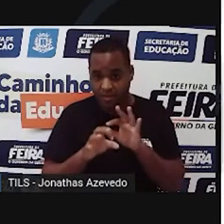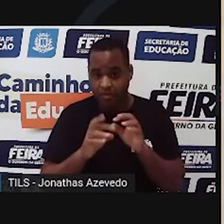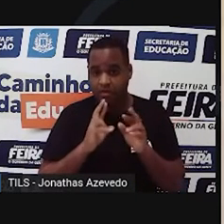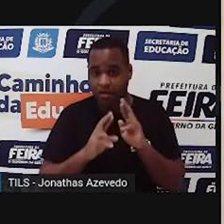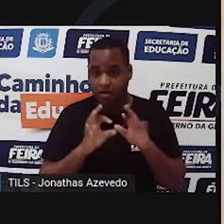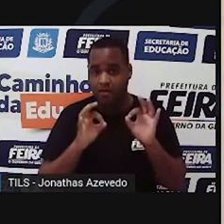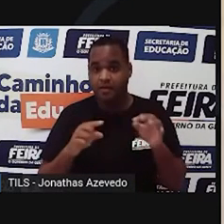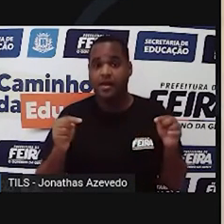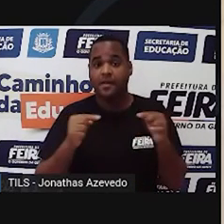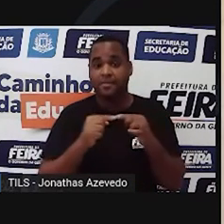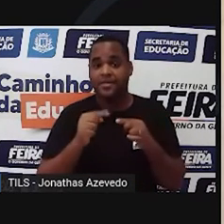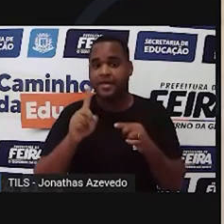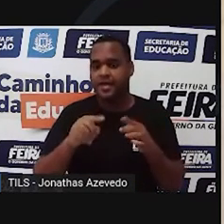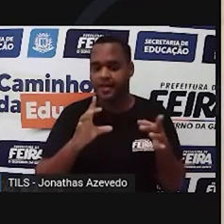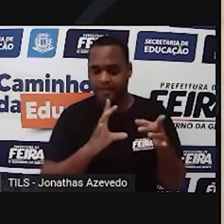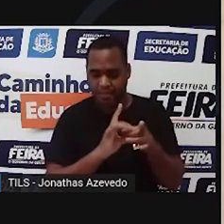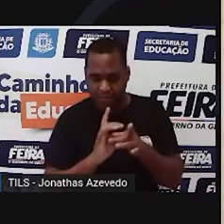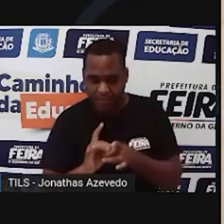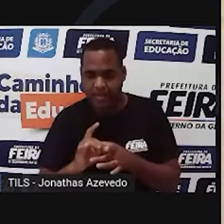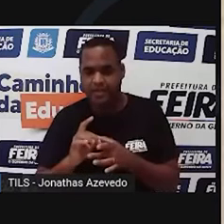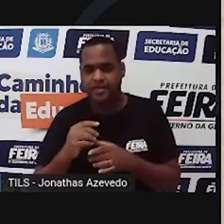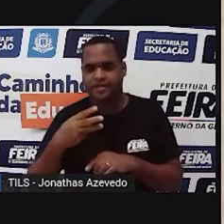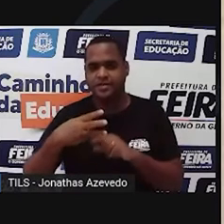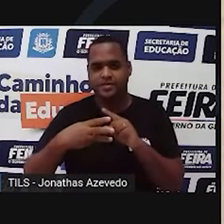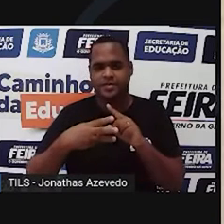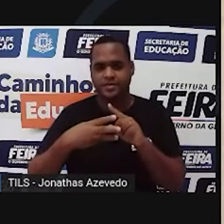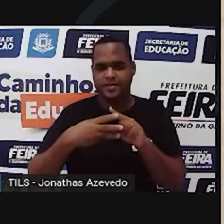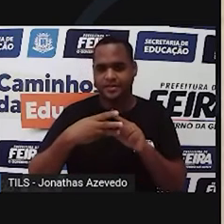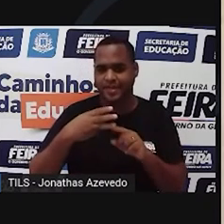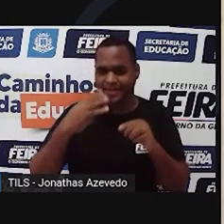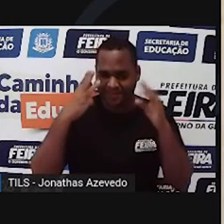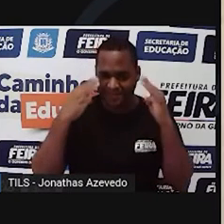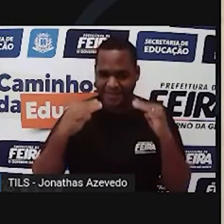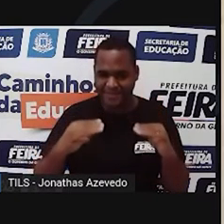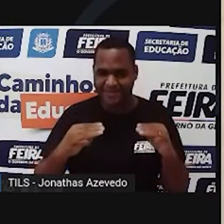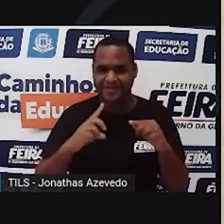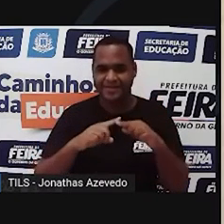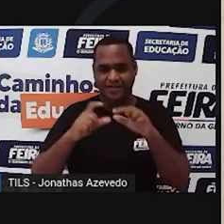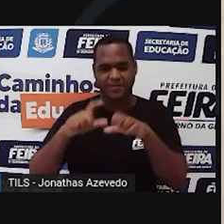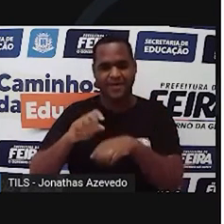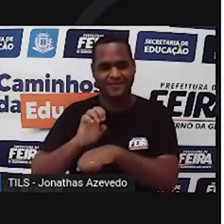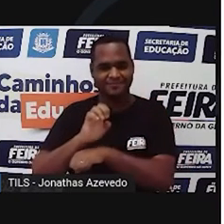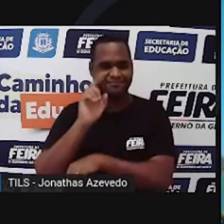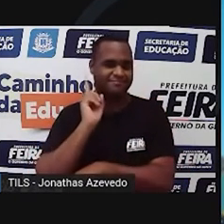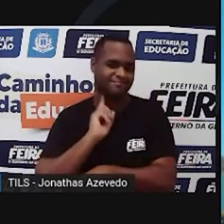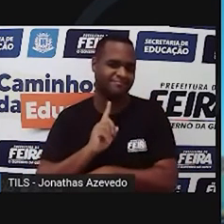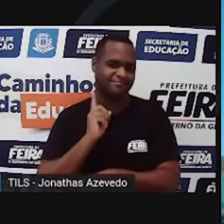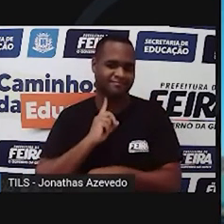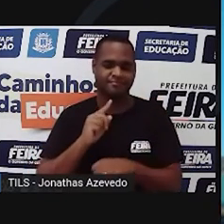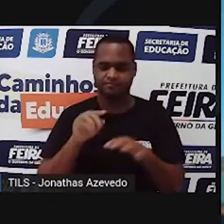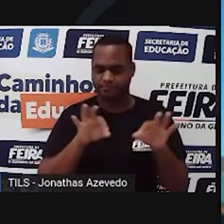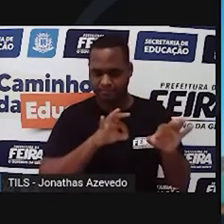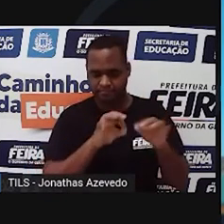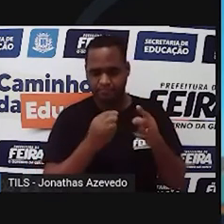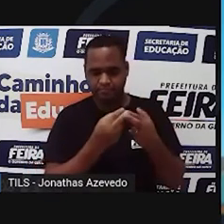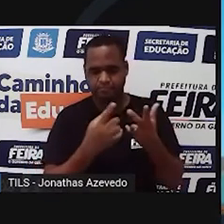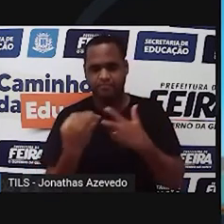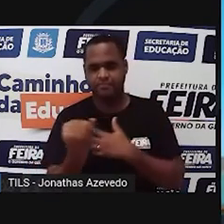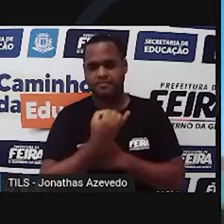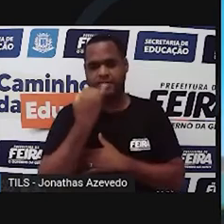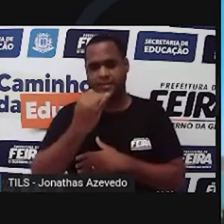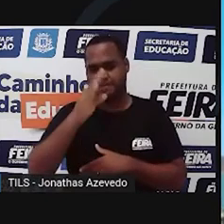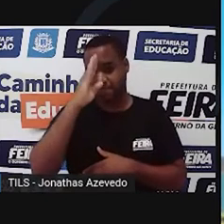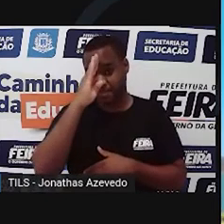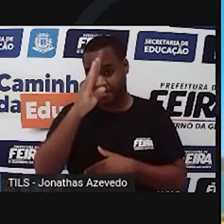aqui, associada a Três Marias no estado de Minas Gerais, são fundamentais para o controle, para a regularização das